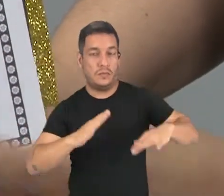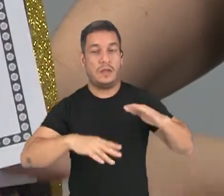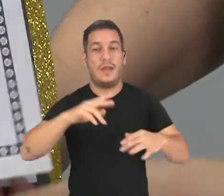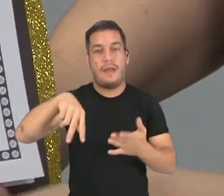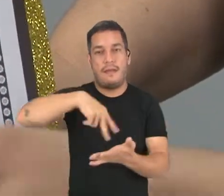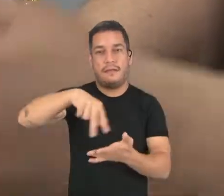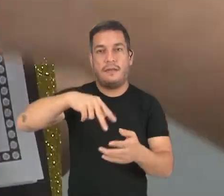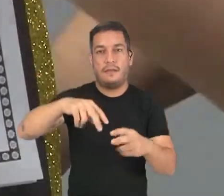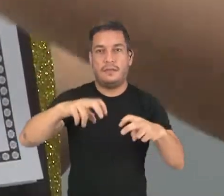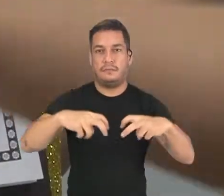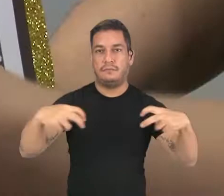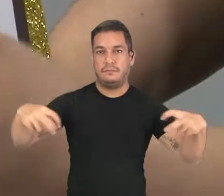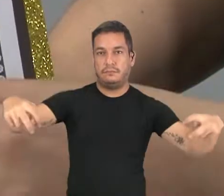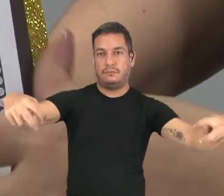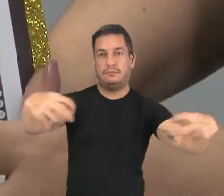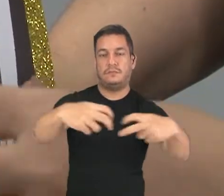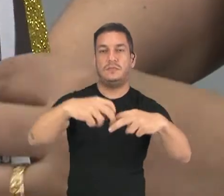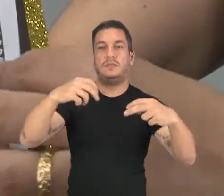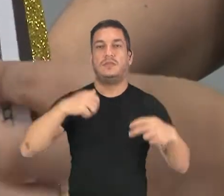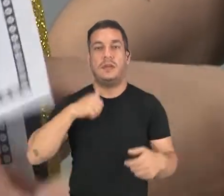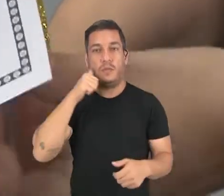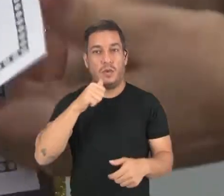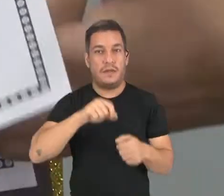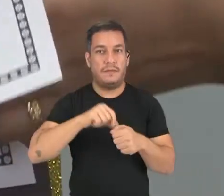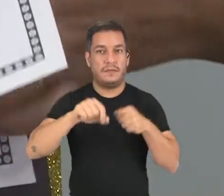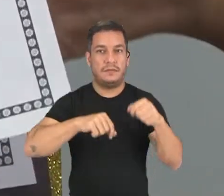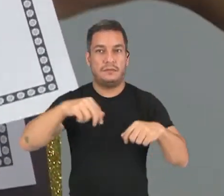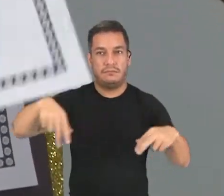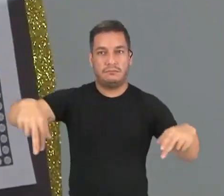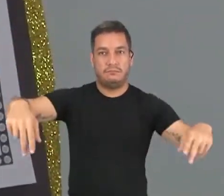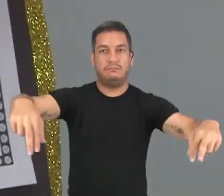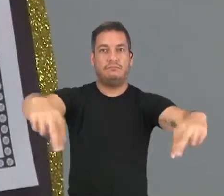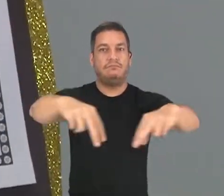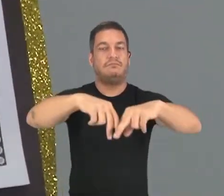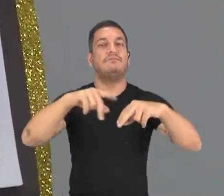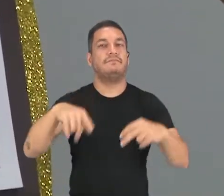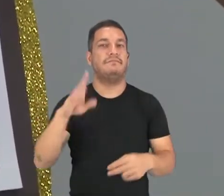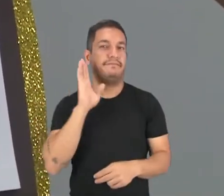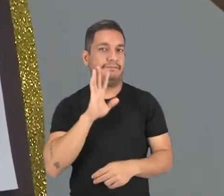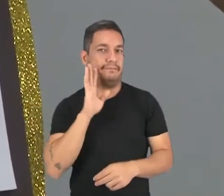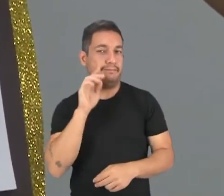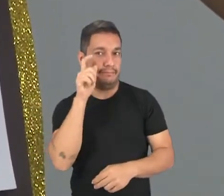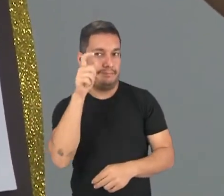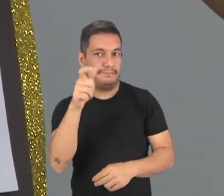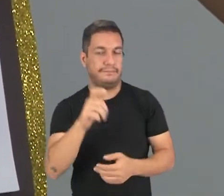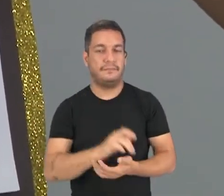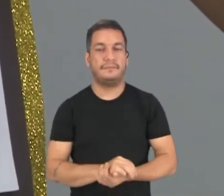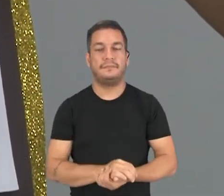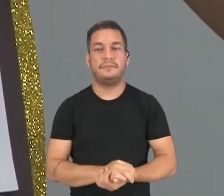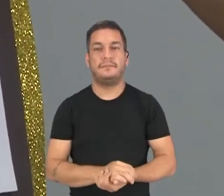dança de roda, que as mulheres vão dançando de forma circular. Isso é bem divertido e bem interessante.